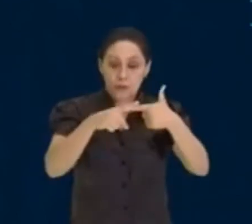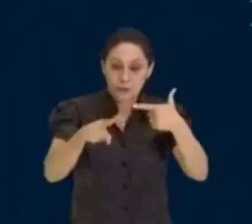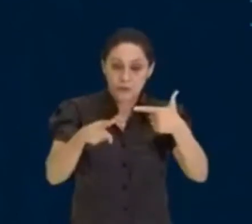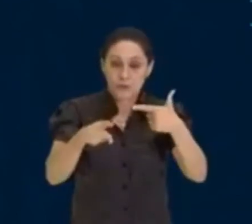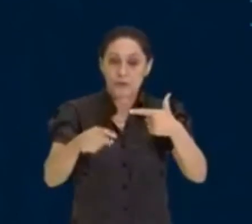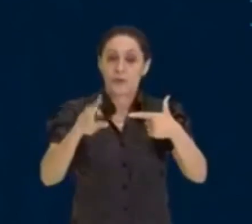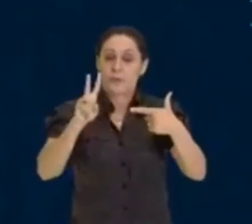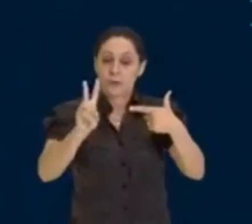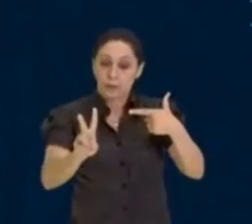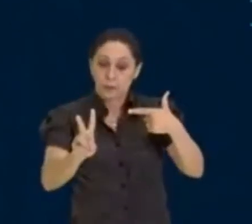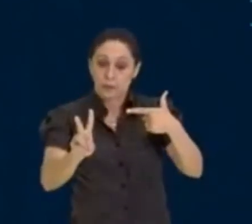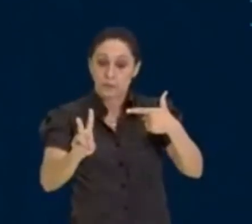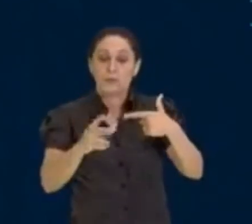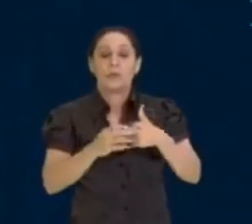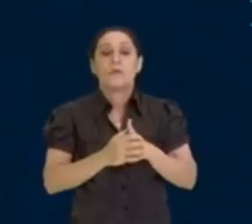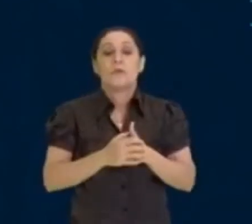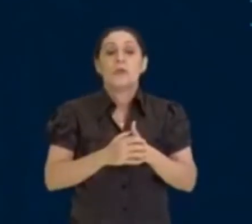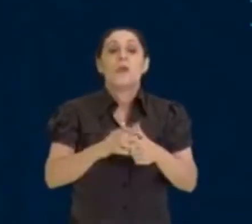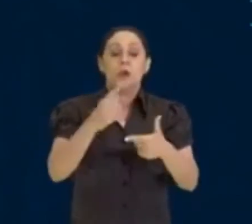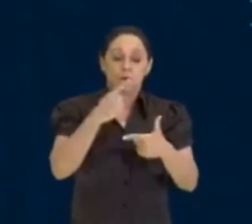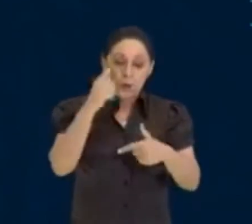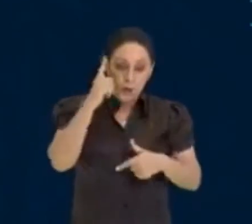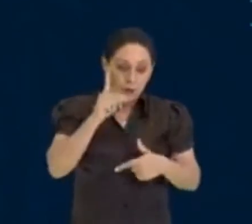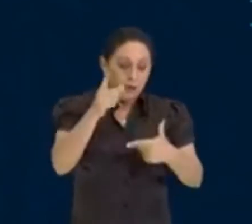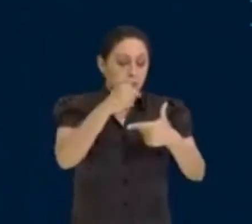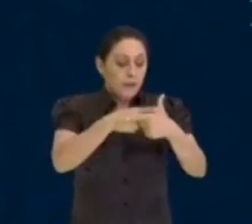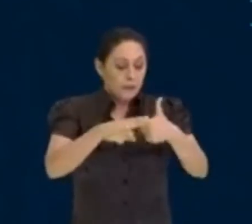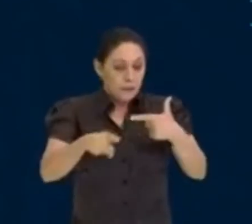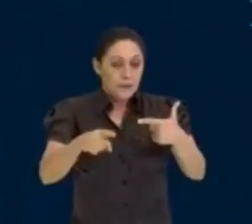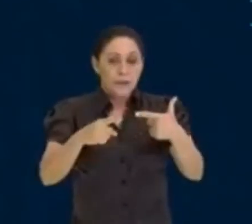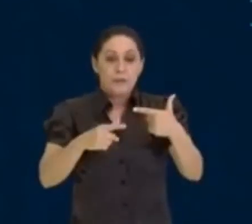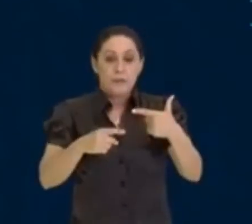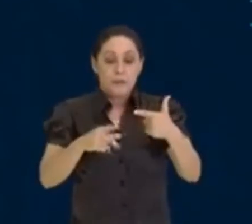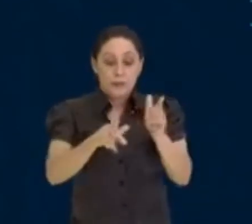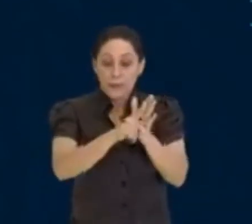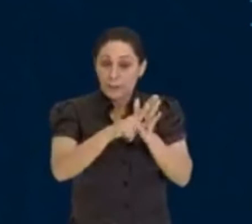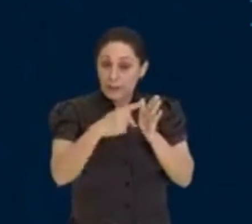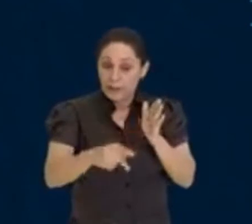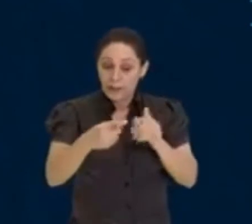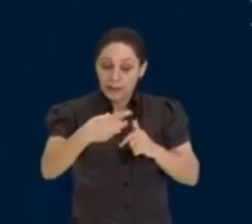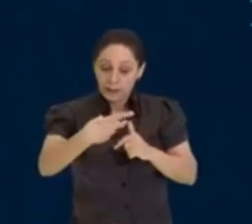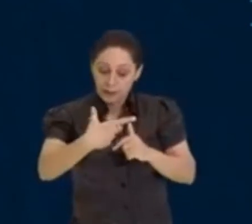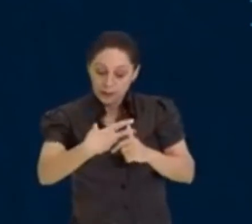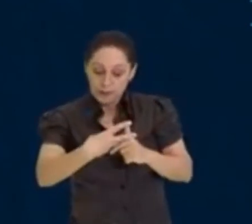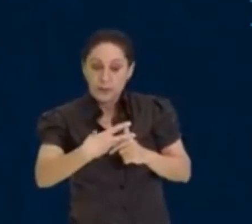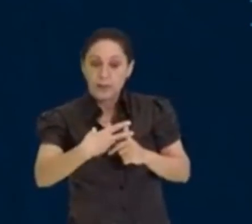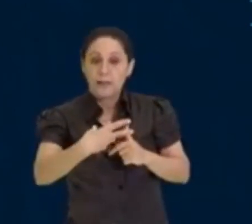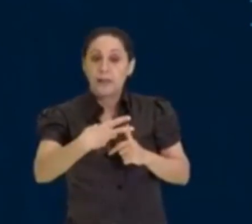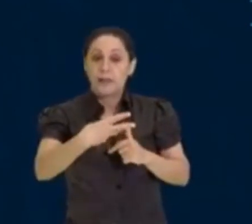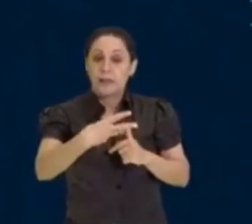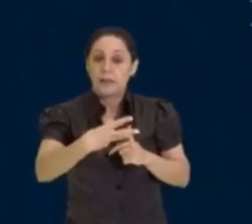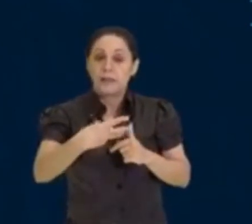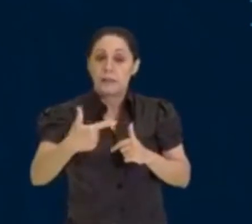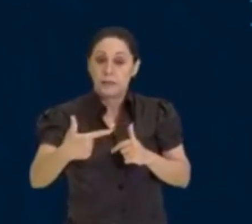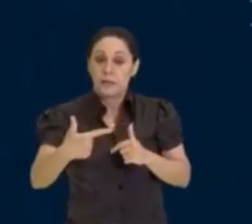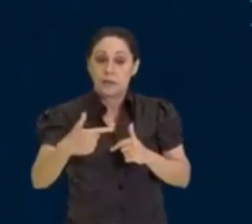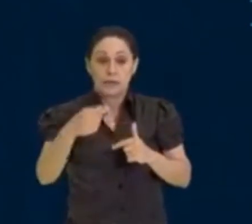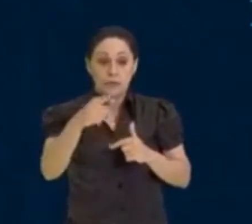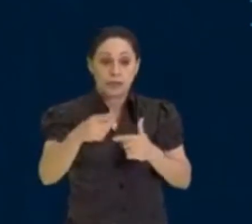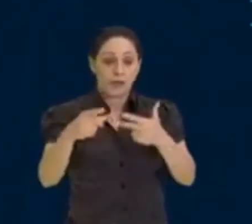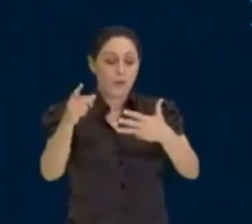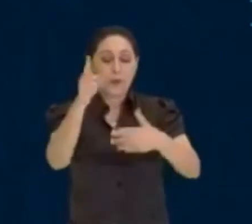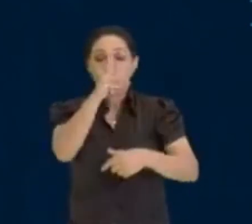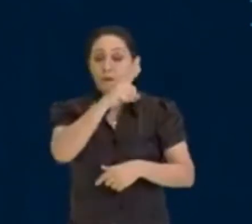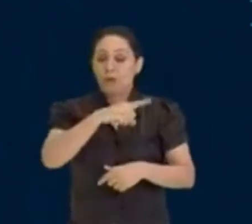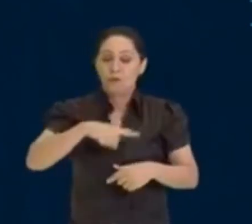para 2, consigo dividir ele para ele mesmo, então, aqui, eu já tenho vários números,